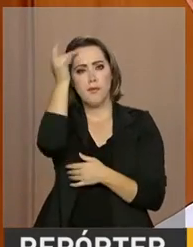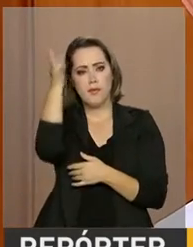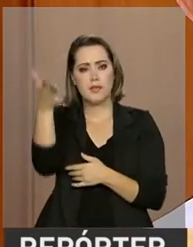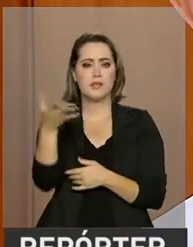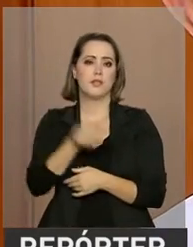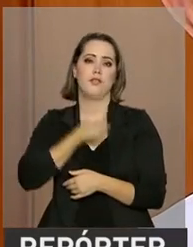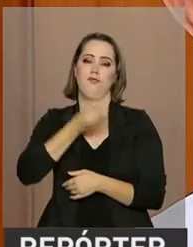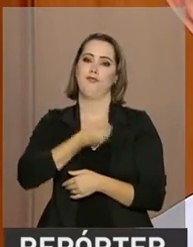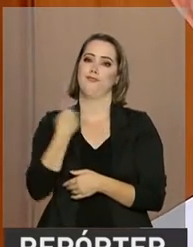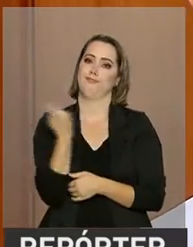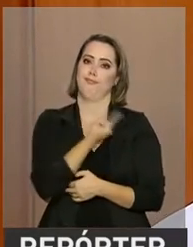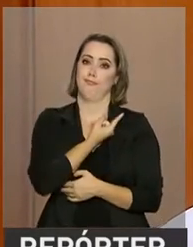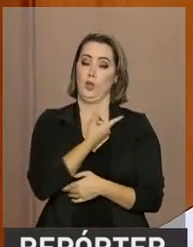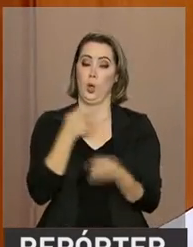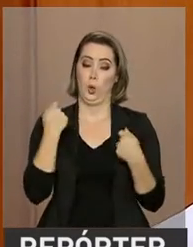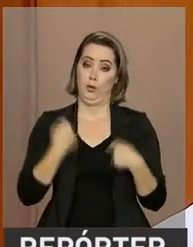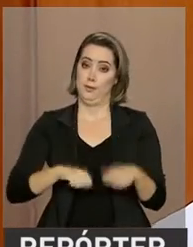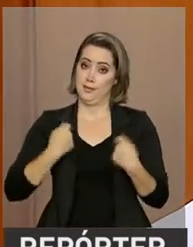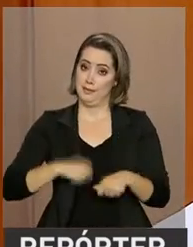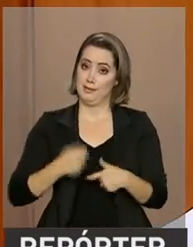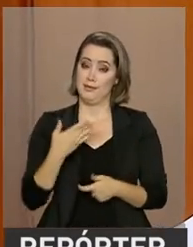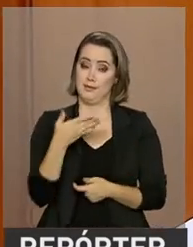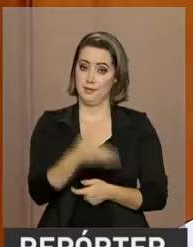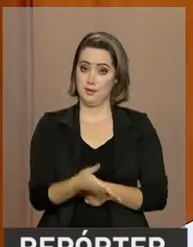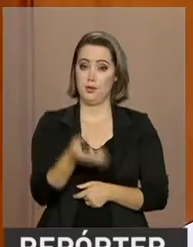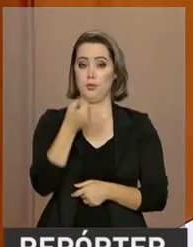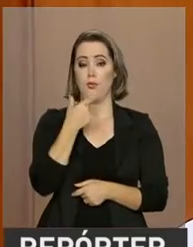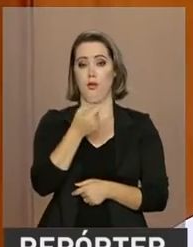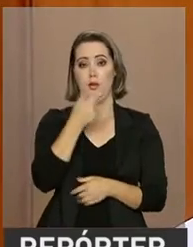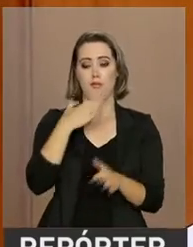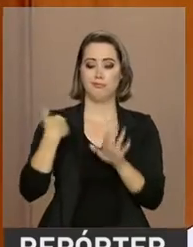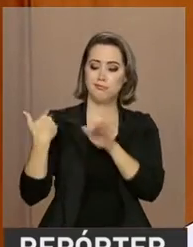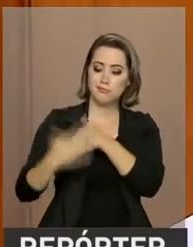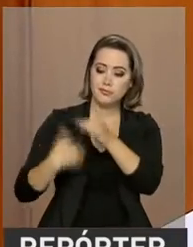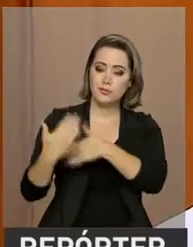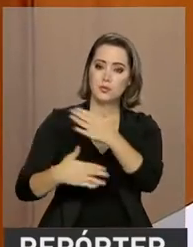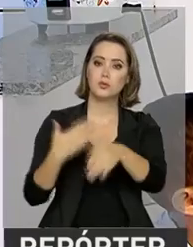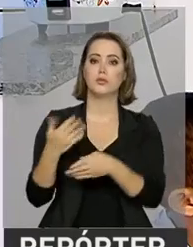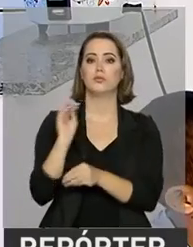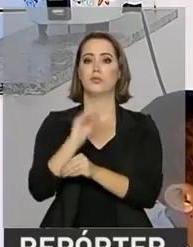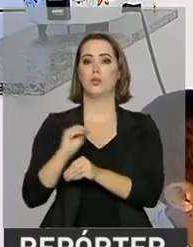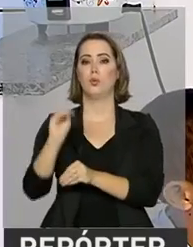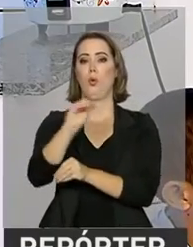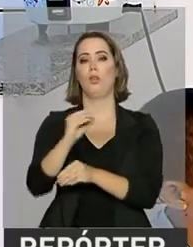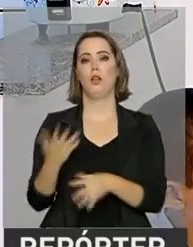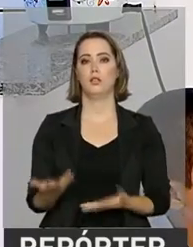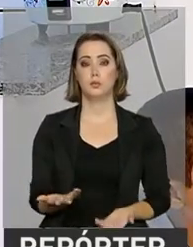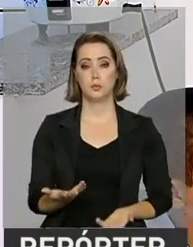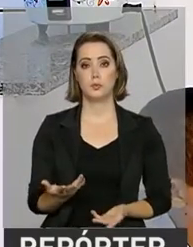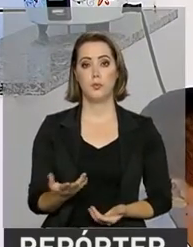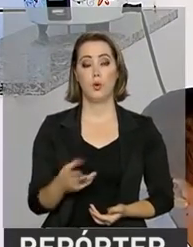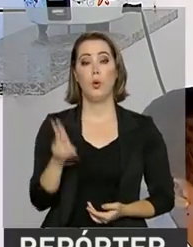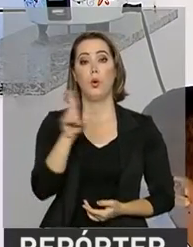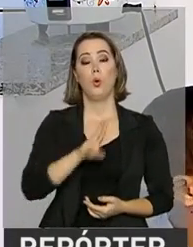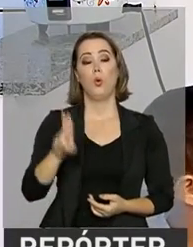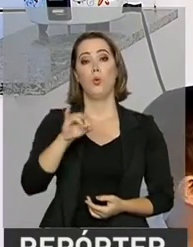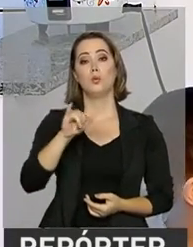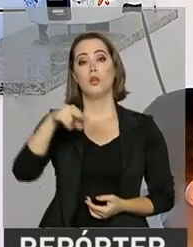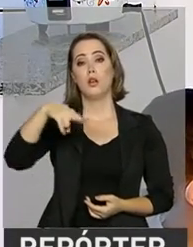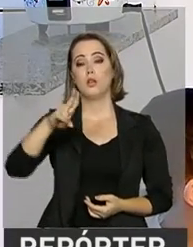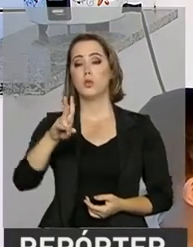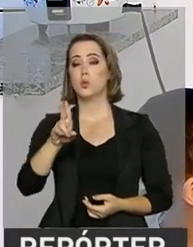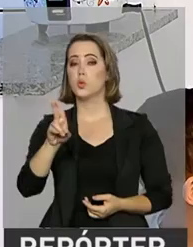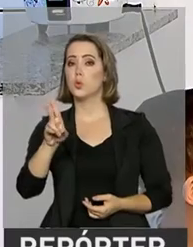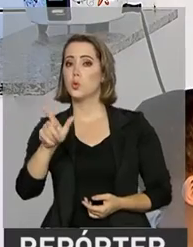também a vida da gente, que a gente tenha realmente essa medicação para dar continuidade no tratamento. O uso da insulina análoga de ação